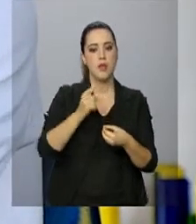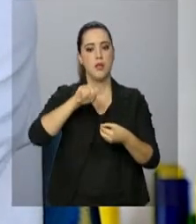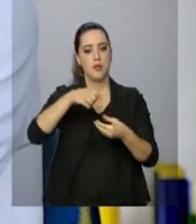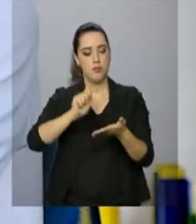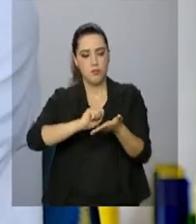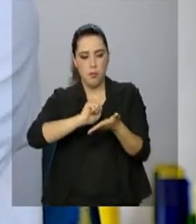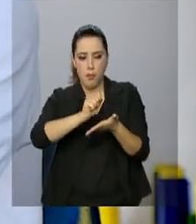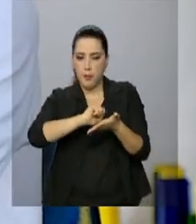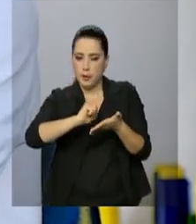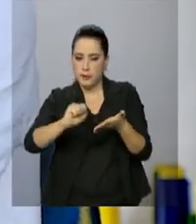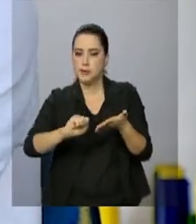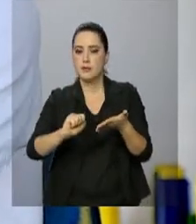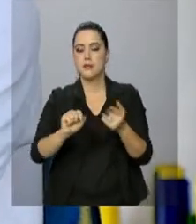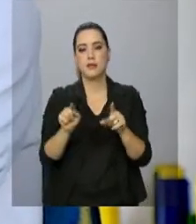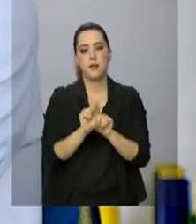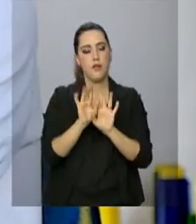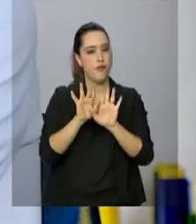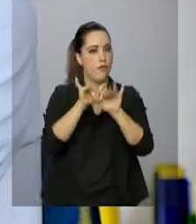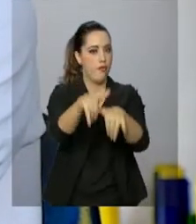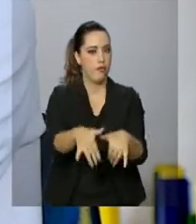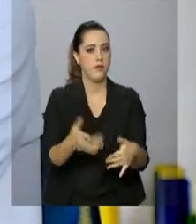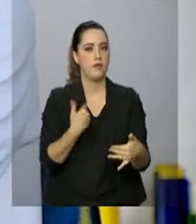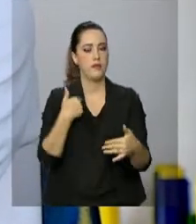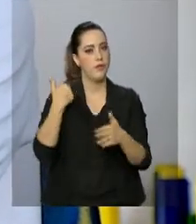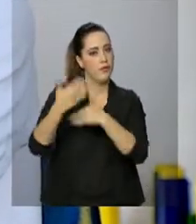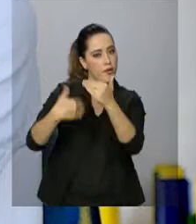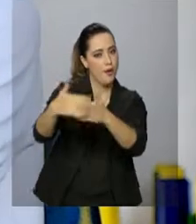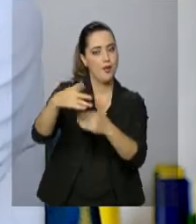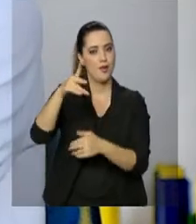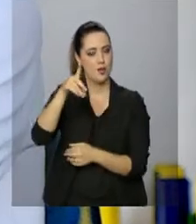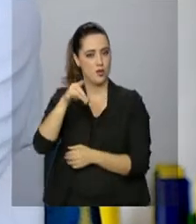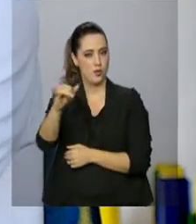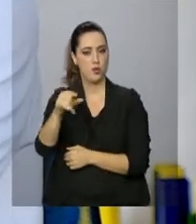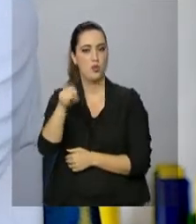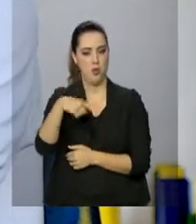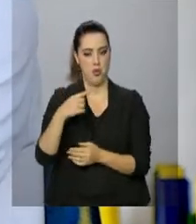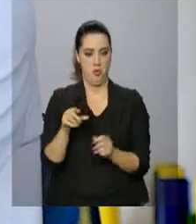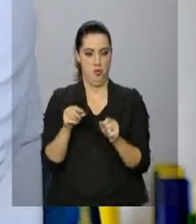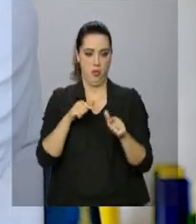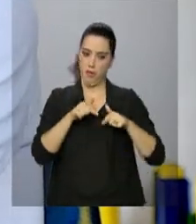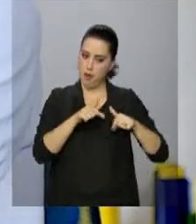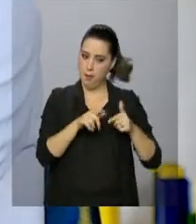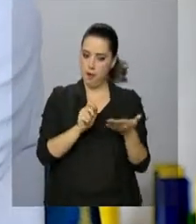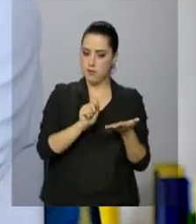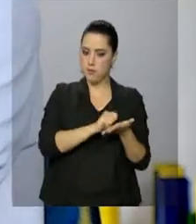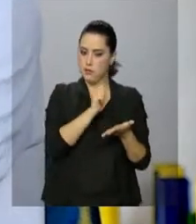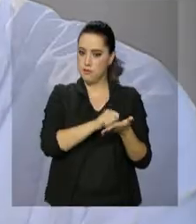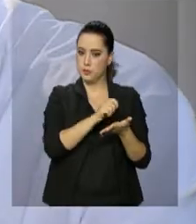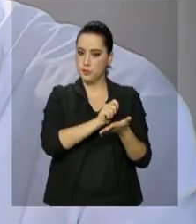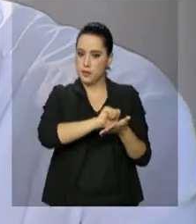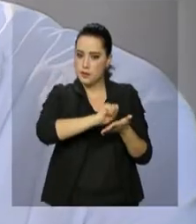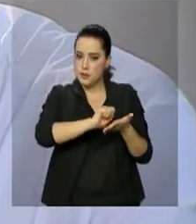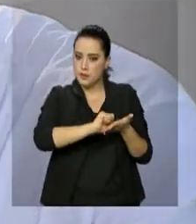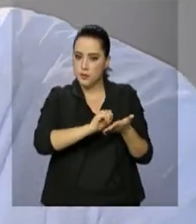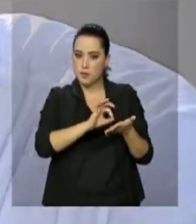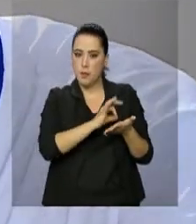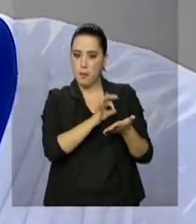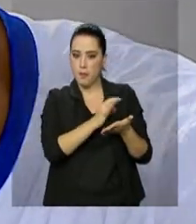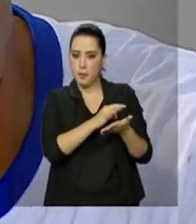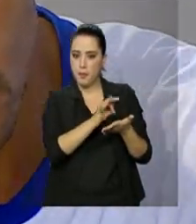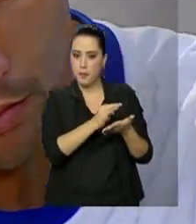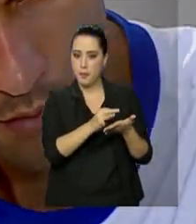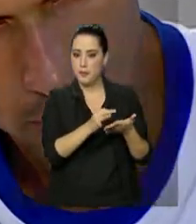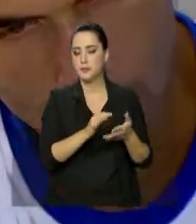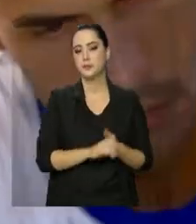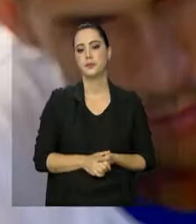já finalizo. Aí sim vai o dia, né, porque o meu serviço é bordar. Aí eu fico o dia inteiro bordando. E quando ela